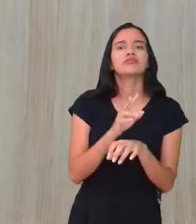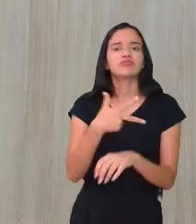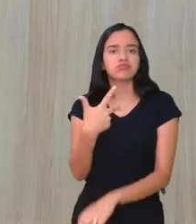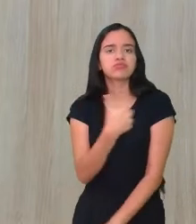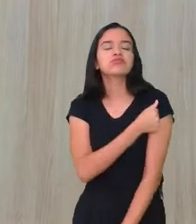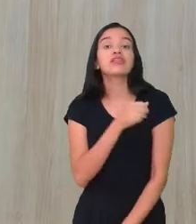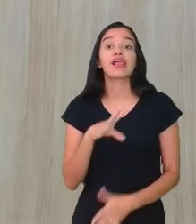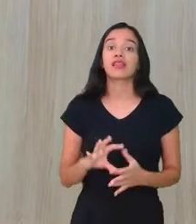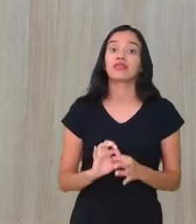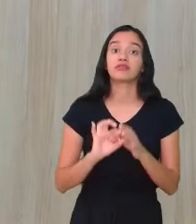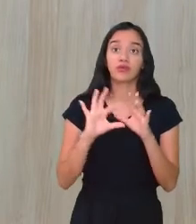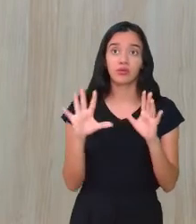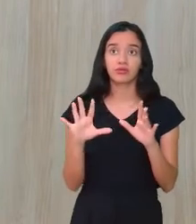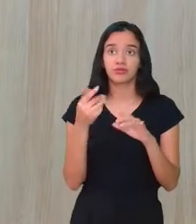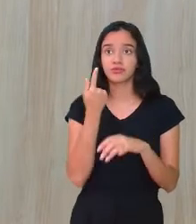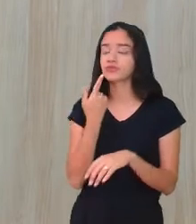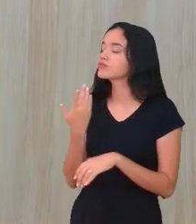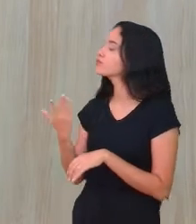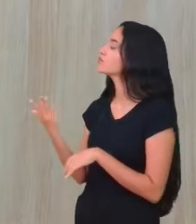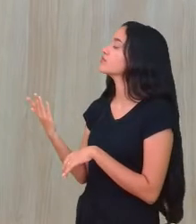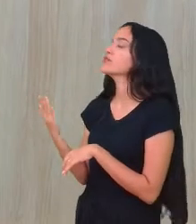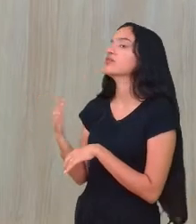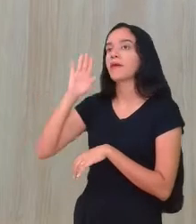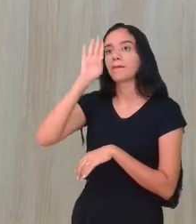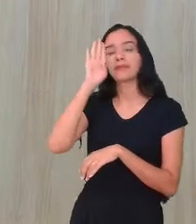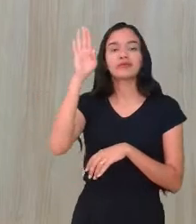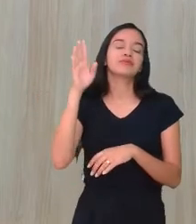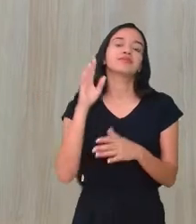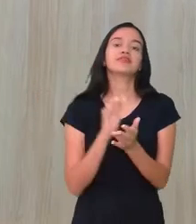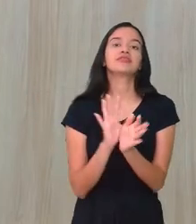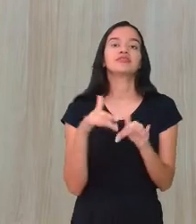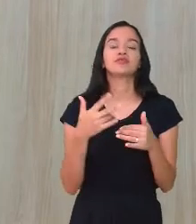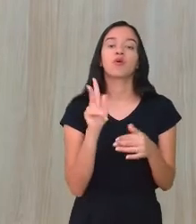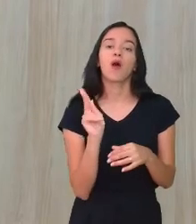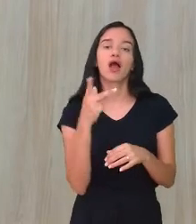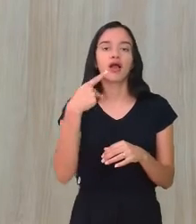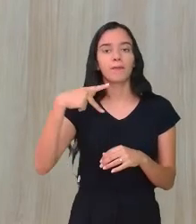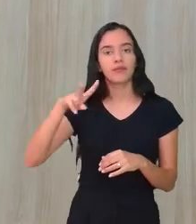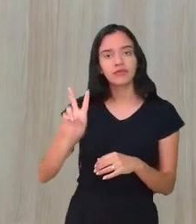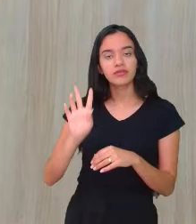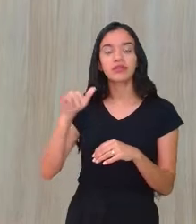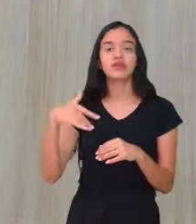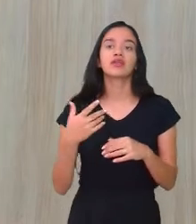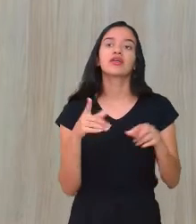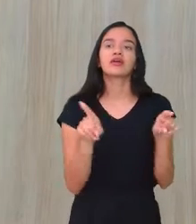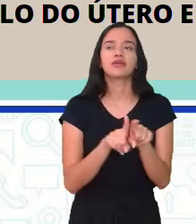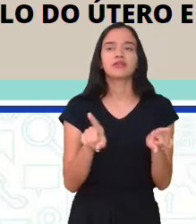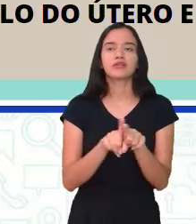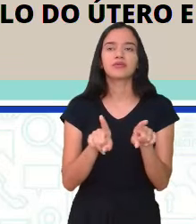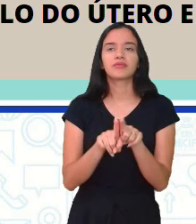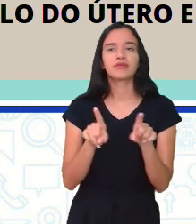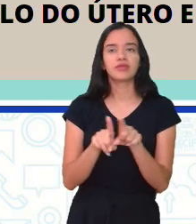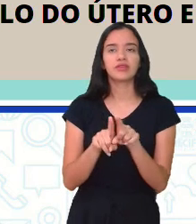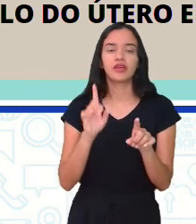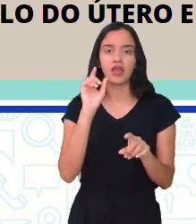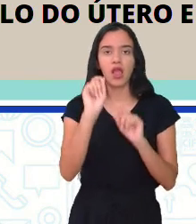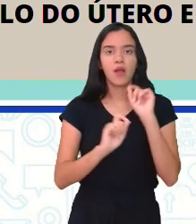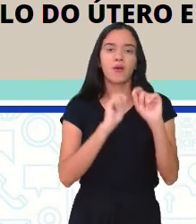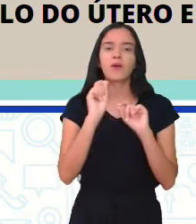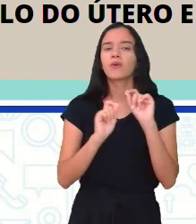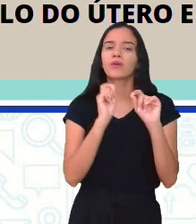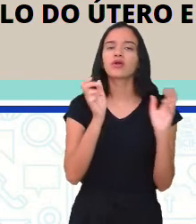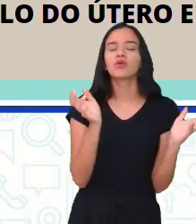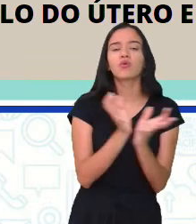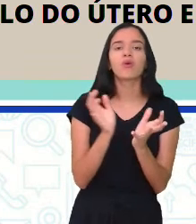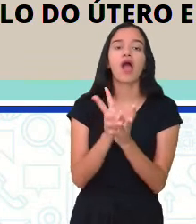vacina disponível. E aqui, olha, principais fatos do HPV. Então, o papiloma vírus, que é o HPV, é